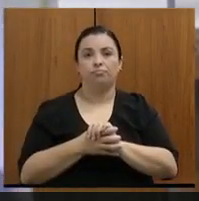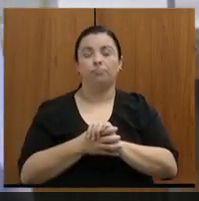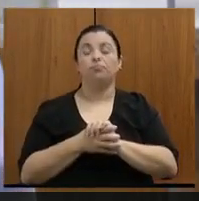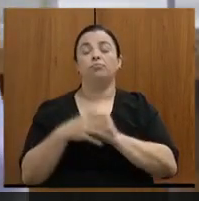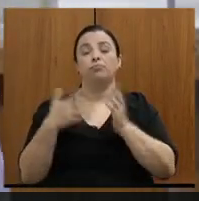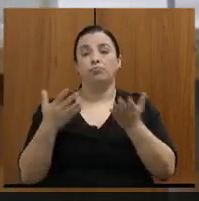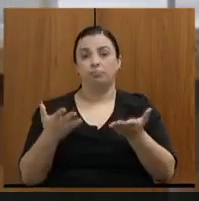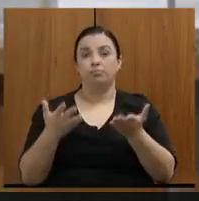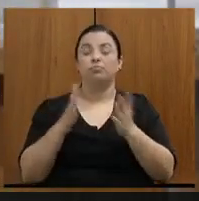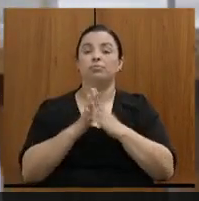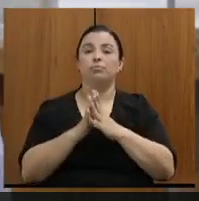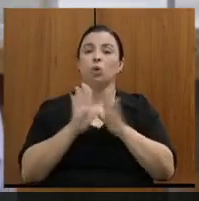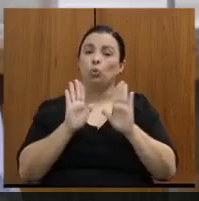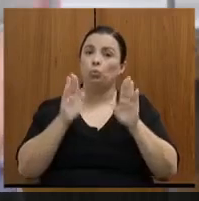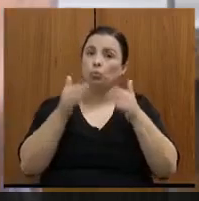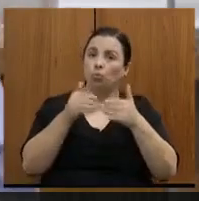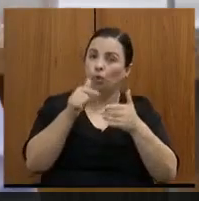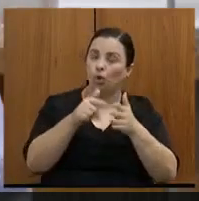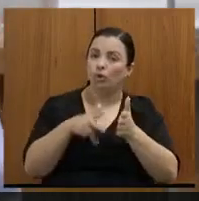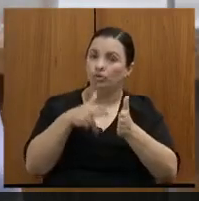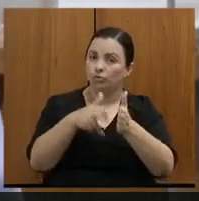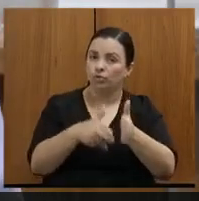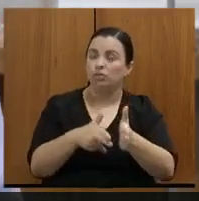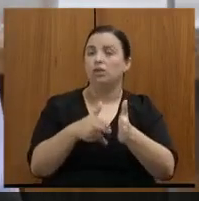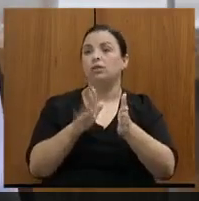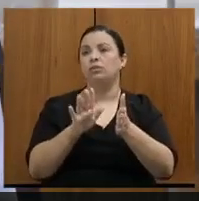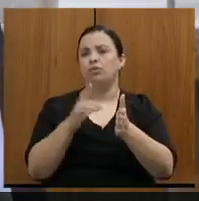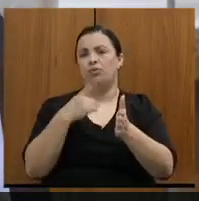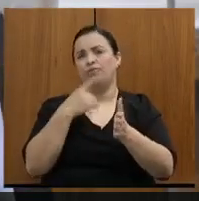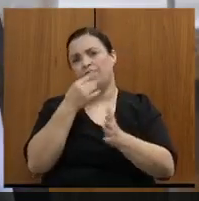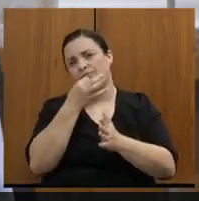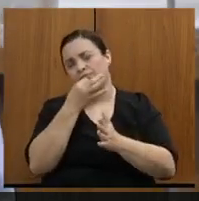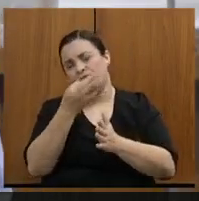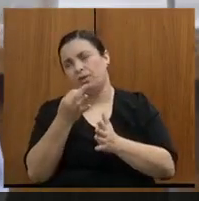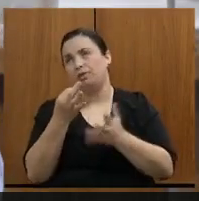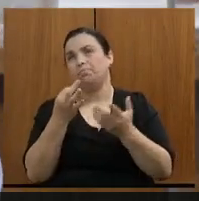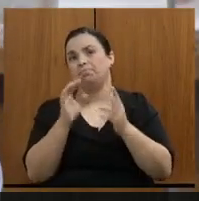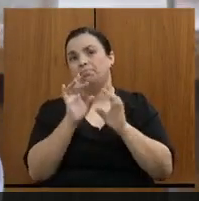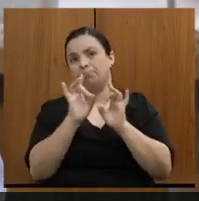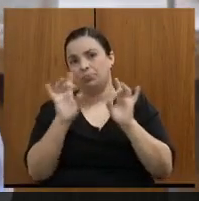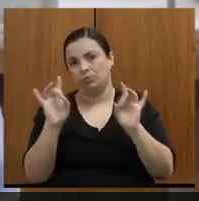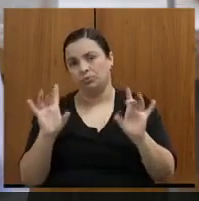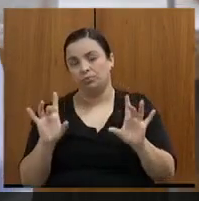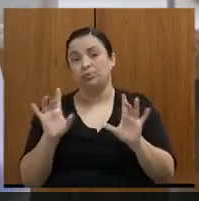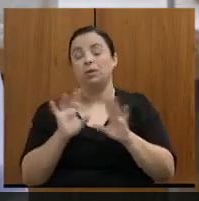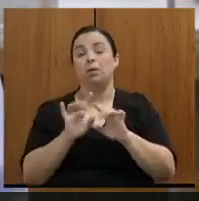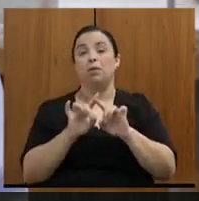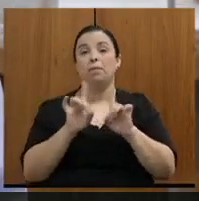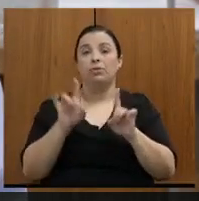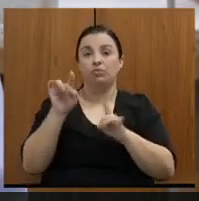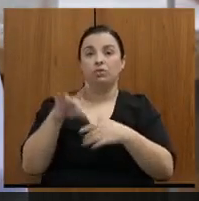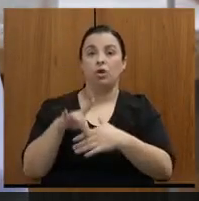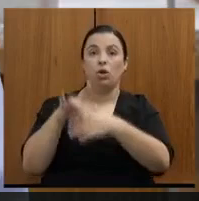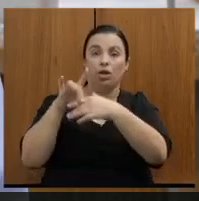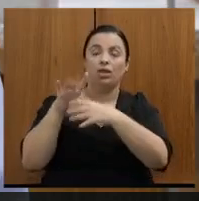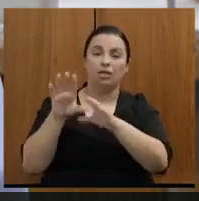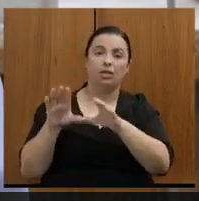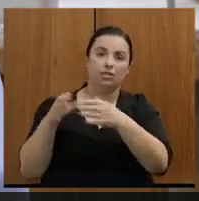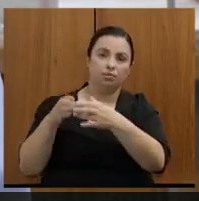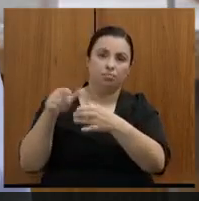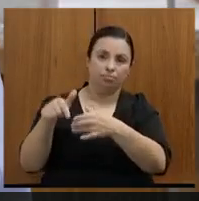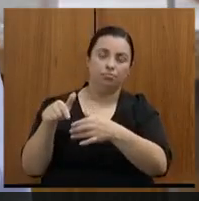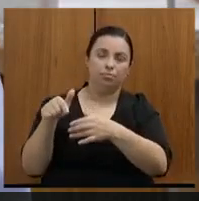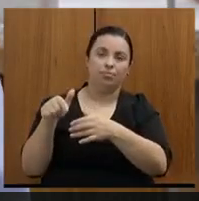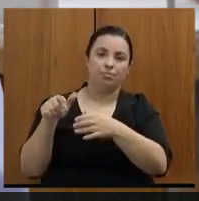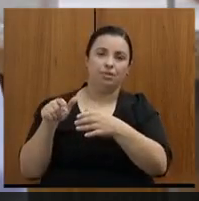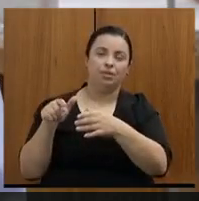fazer um comentário aqui específico, mas o senhor, é o líder dessa pauta dentro do Estado, a gente segue aí, tem seguido